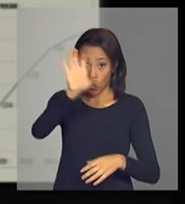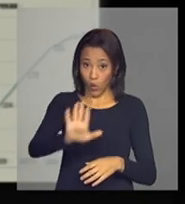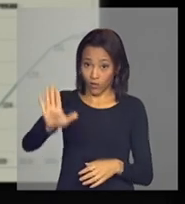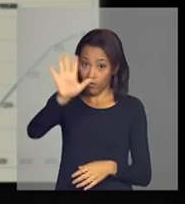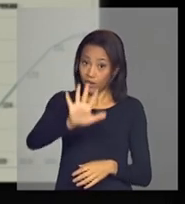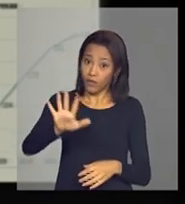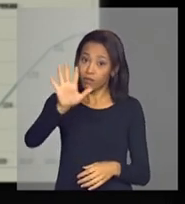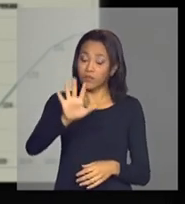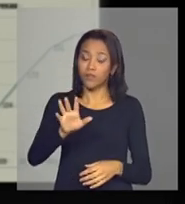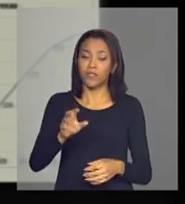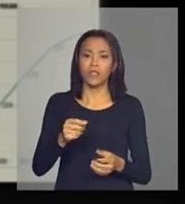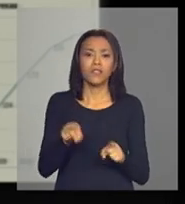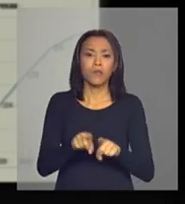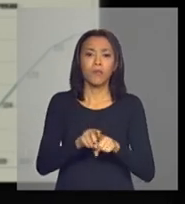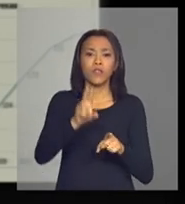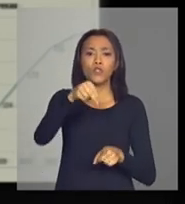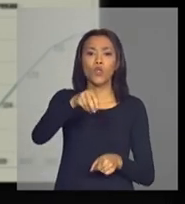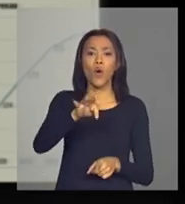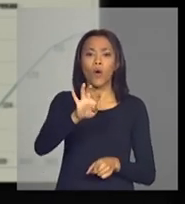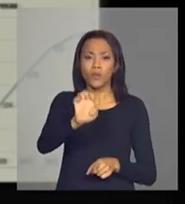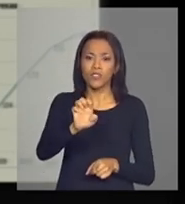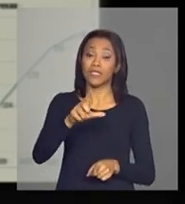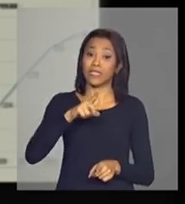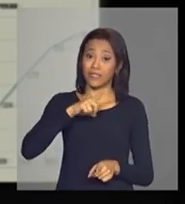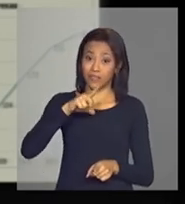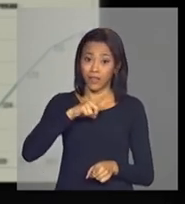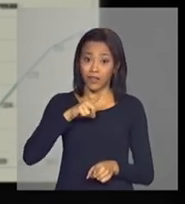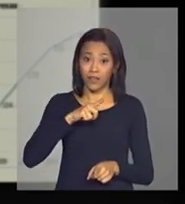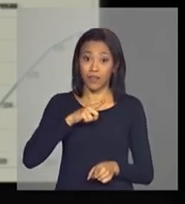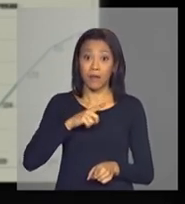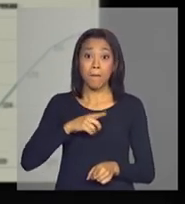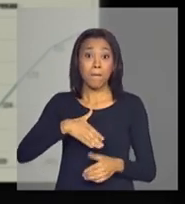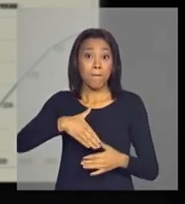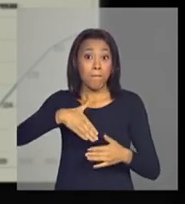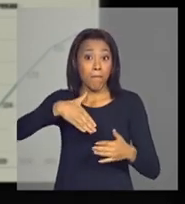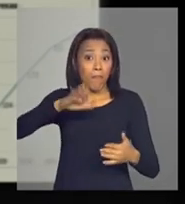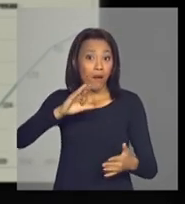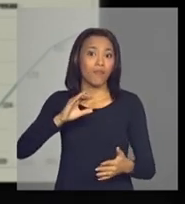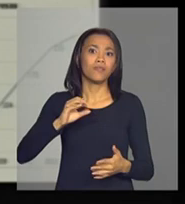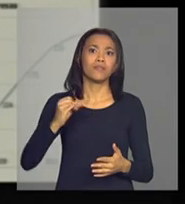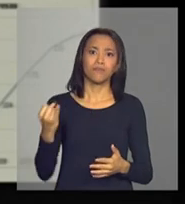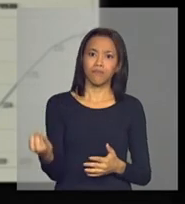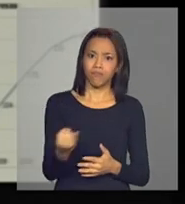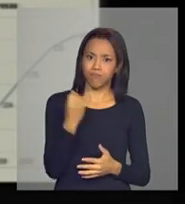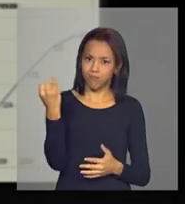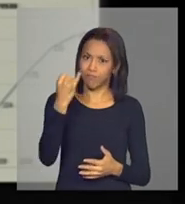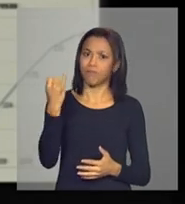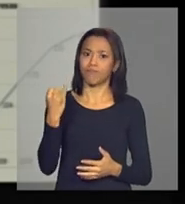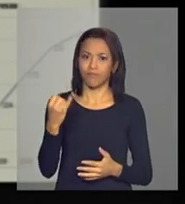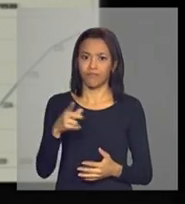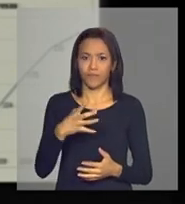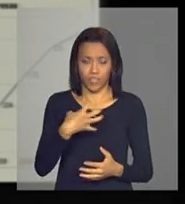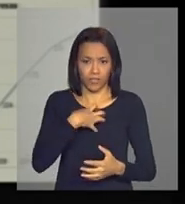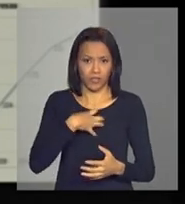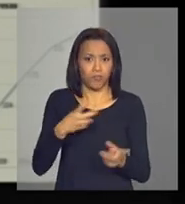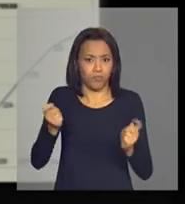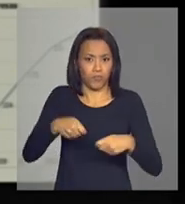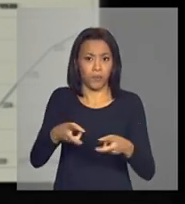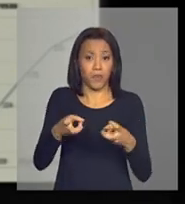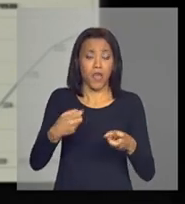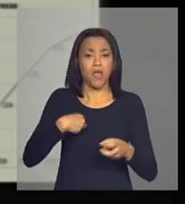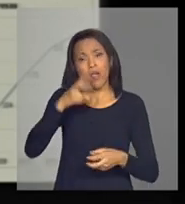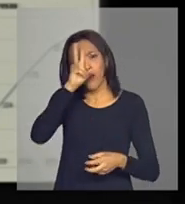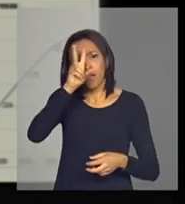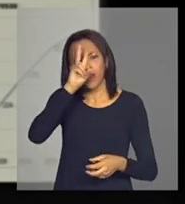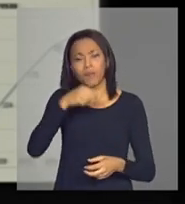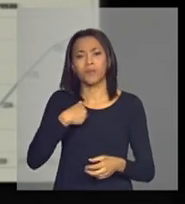empresa na região norte tem um peso maior e mais relevante eu lembro em